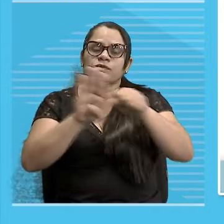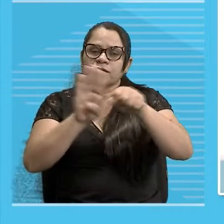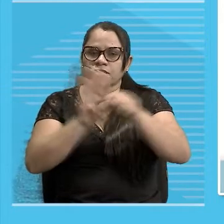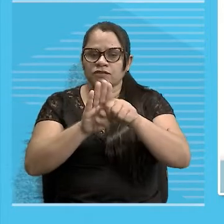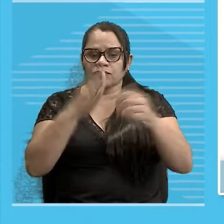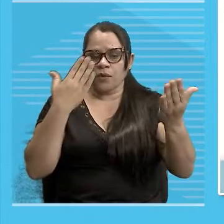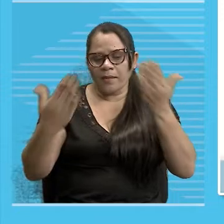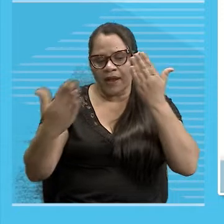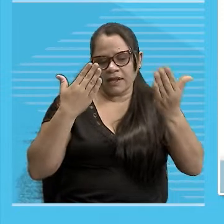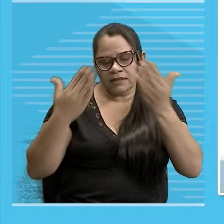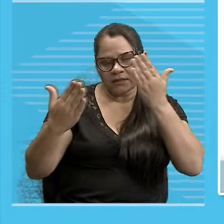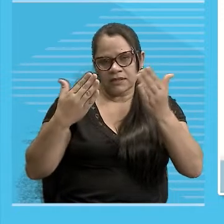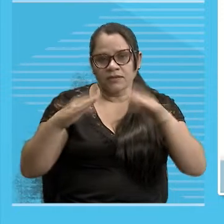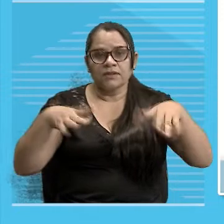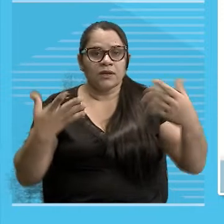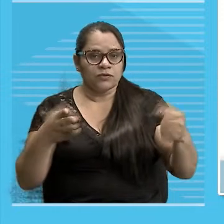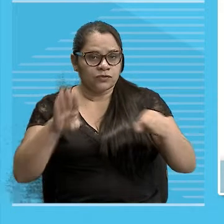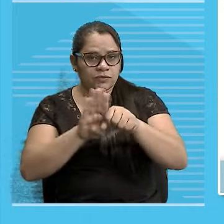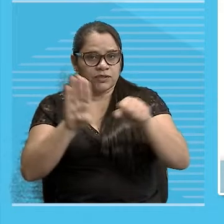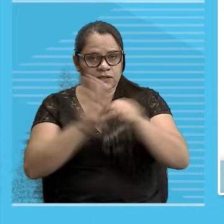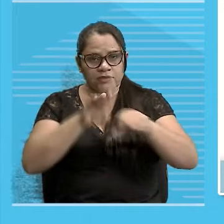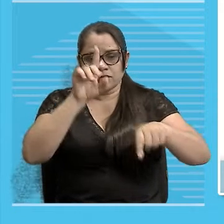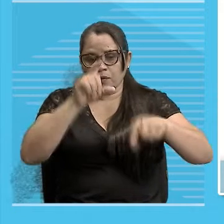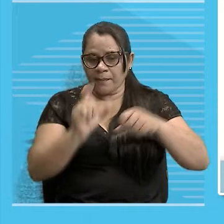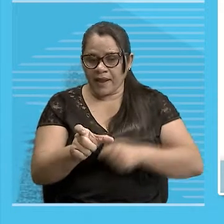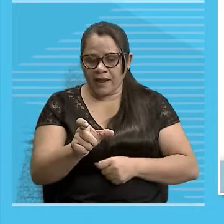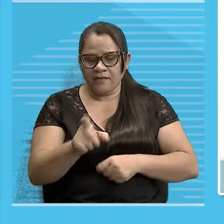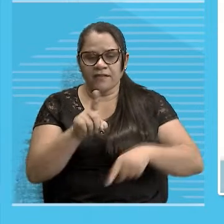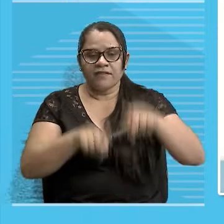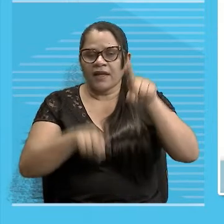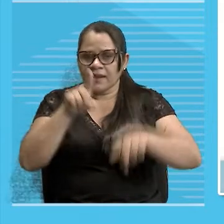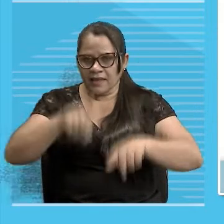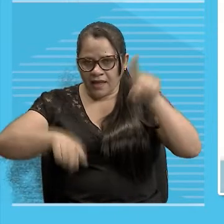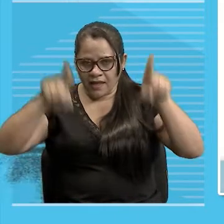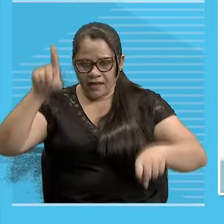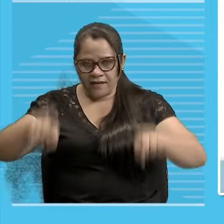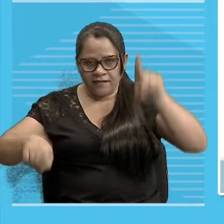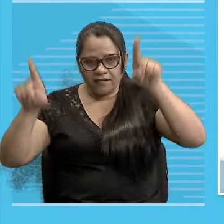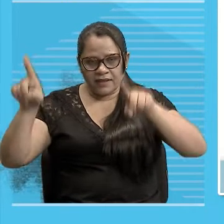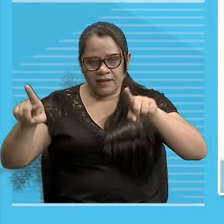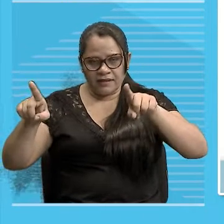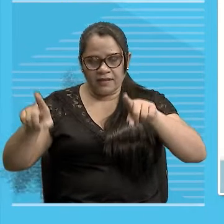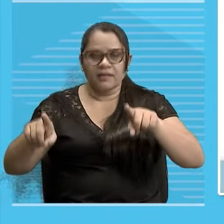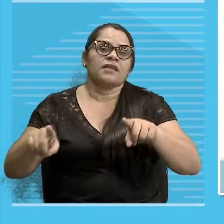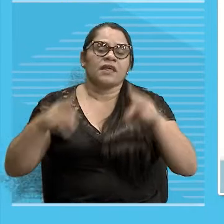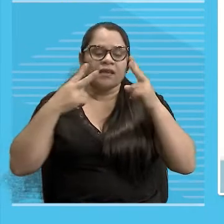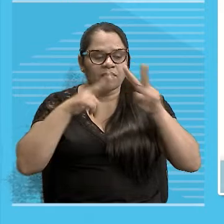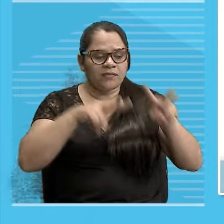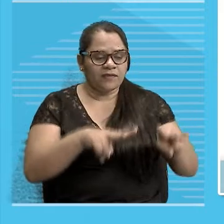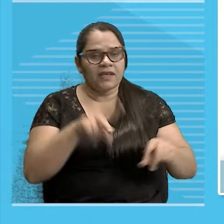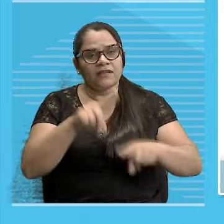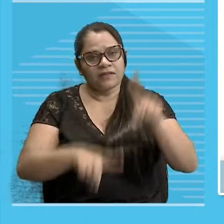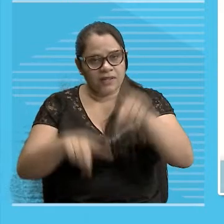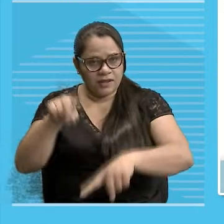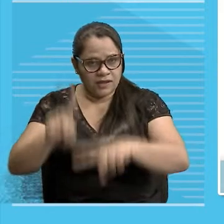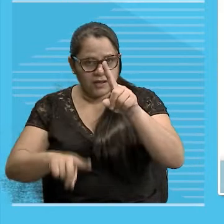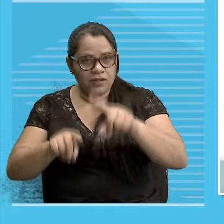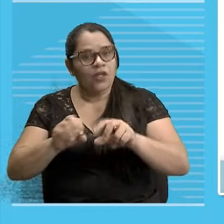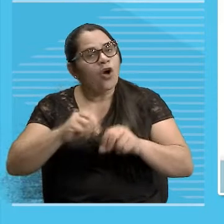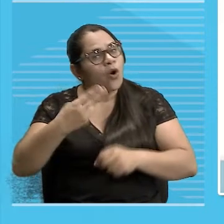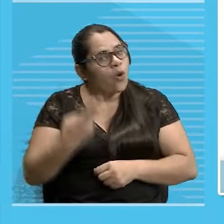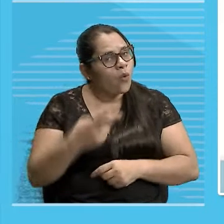Então, o substantivo São palavras variáveis Que designam seres Visíveis ou não Animados ou não